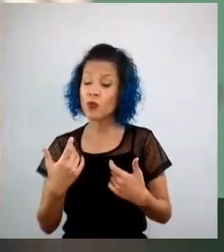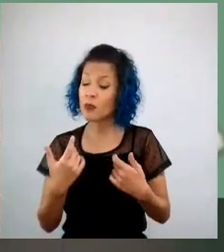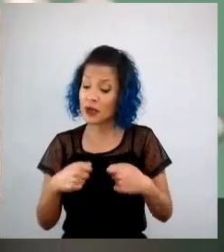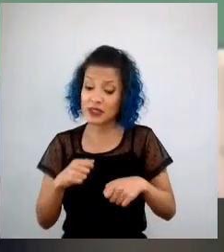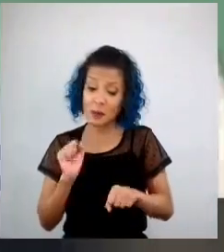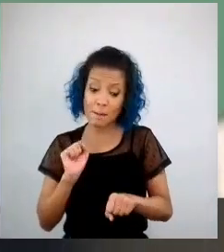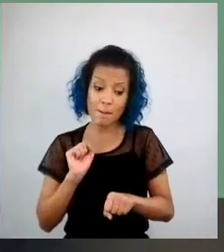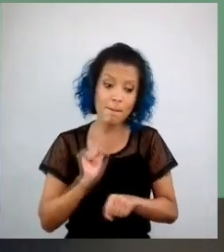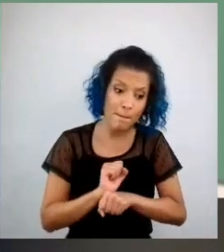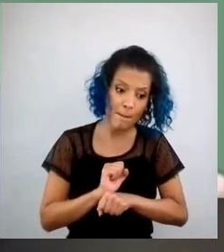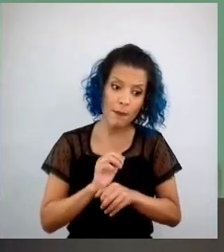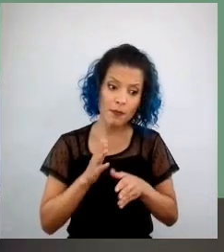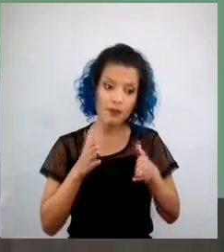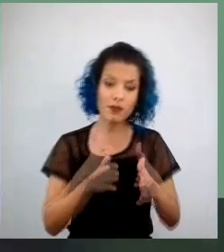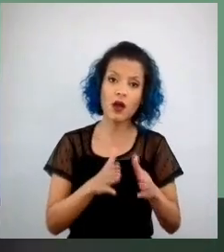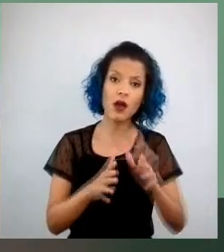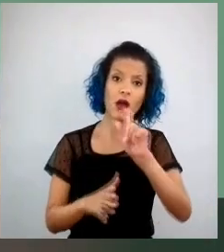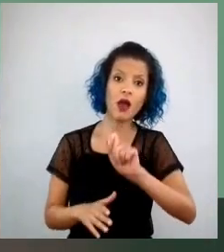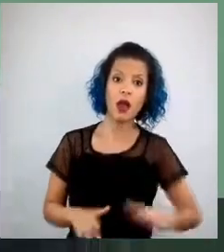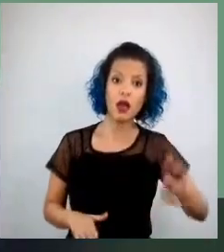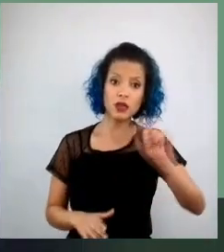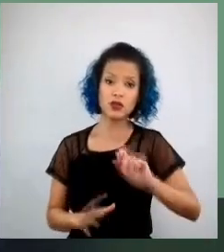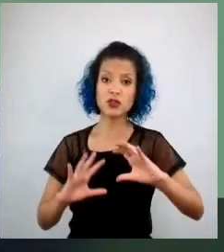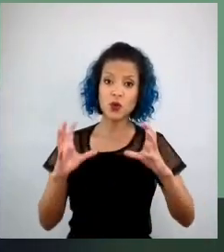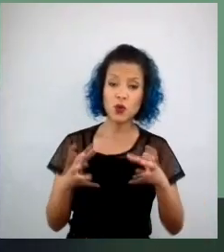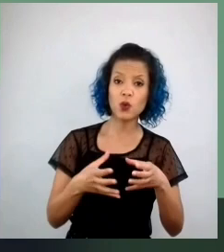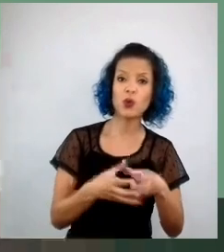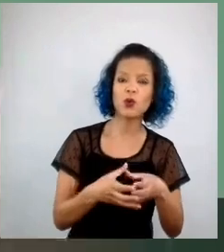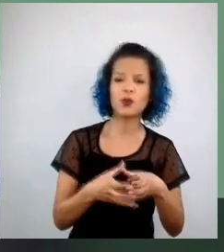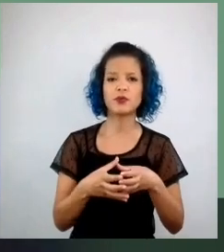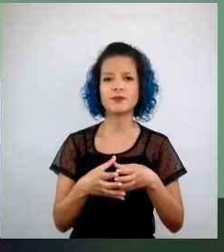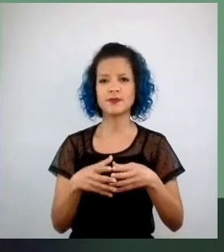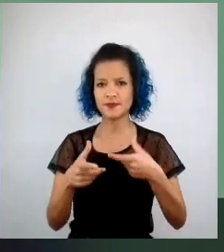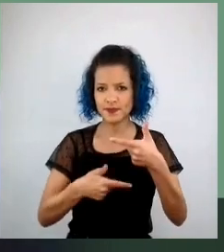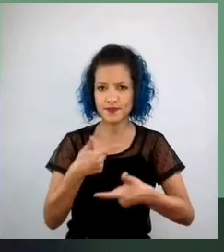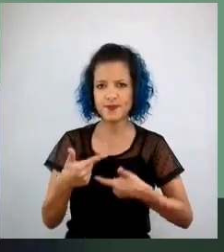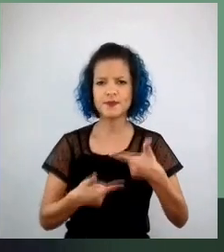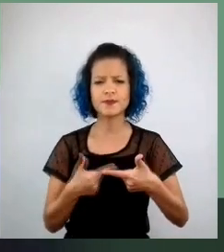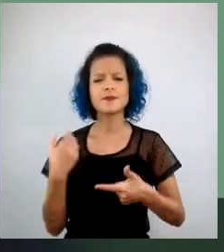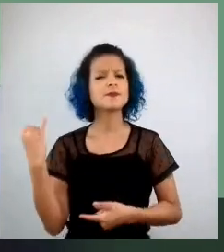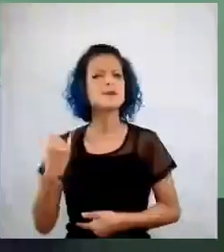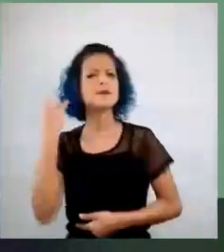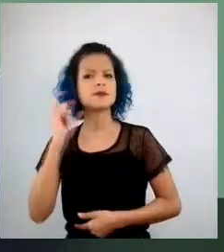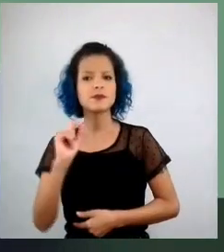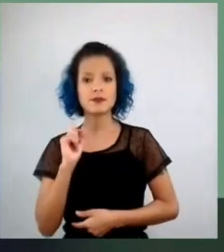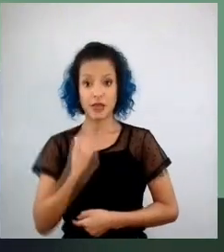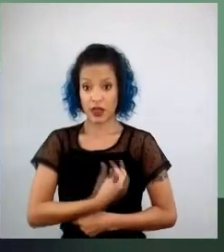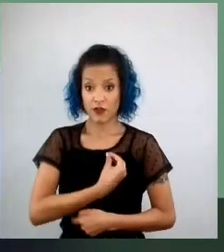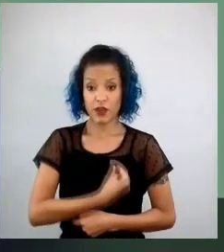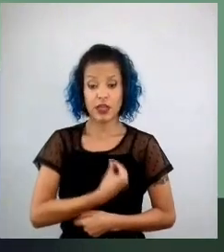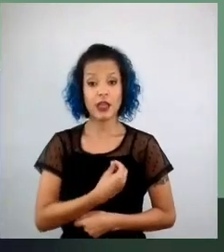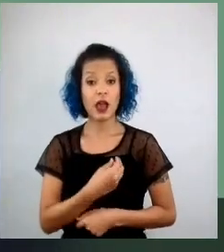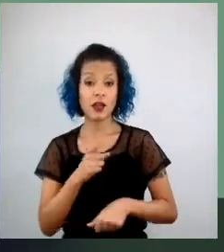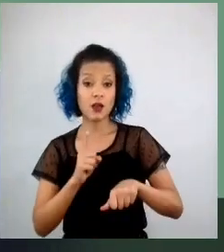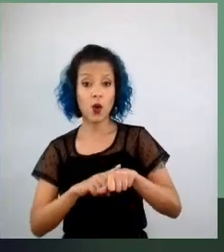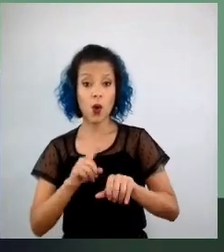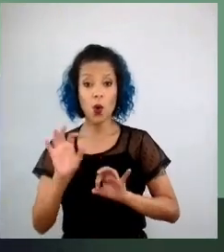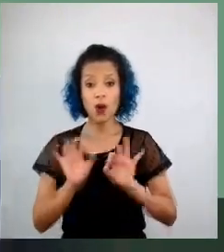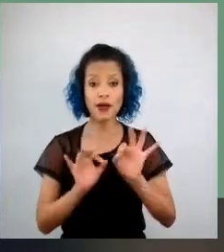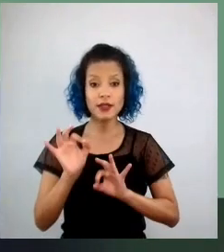associação de classe, né, qual a importância disso, você achar espaço na tua vida para isso, então,